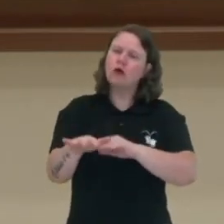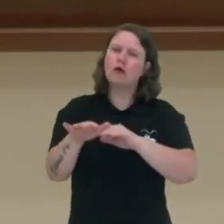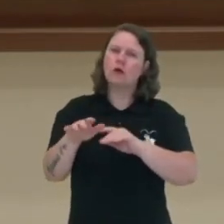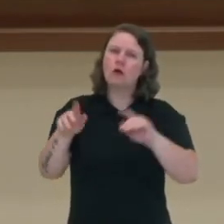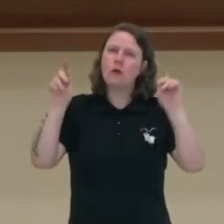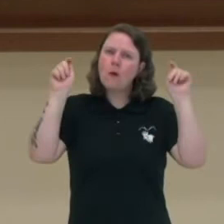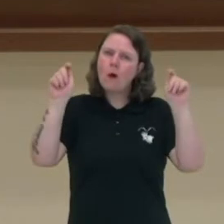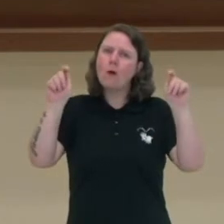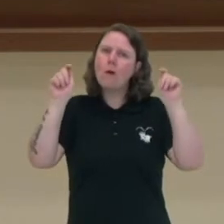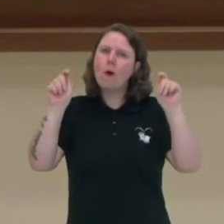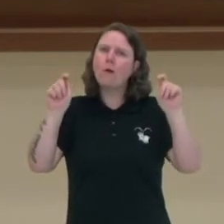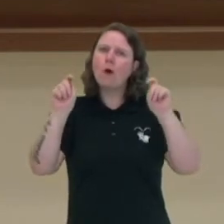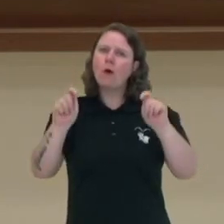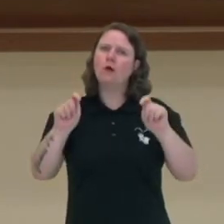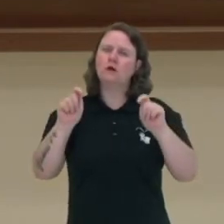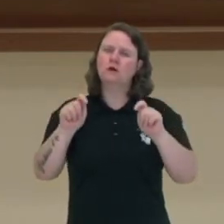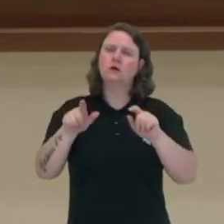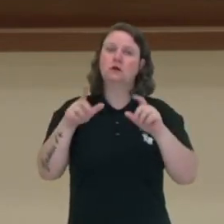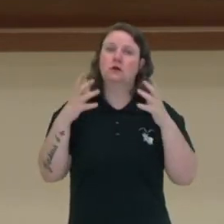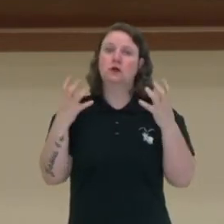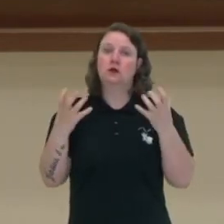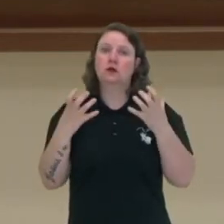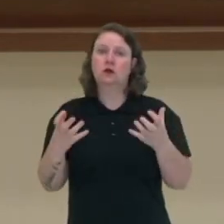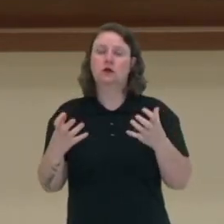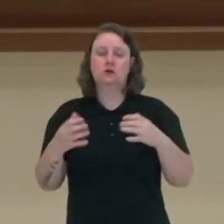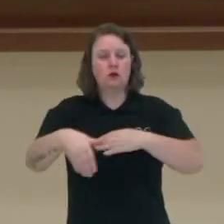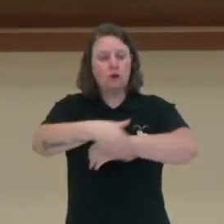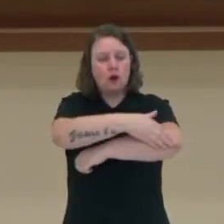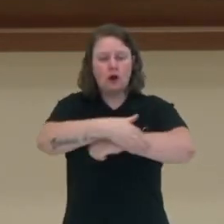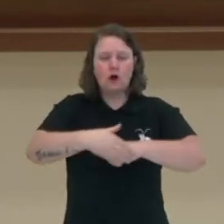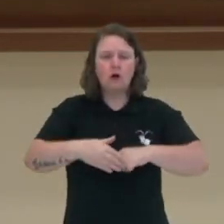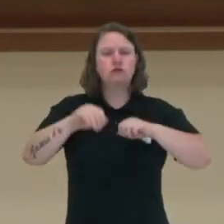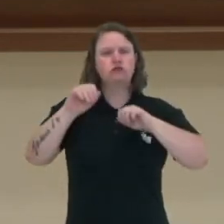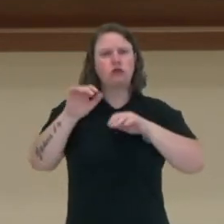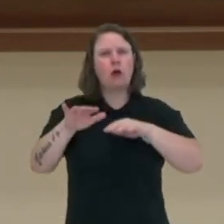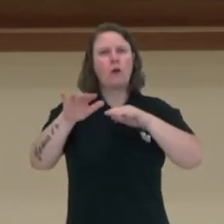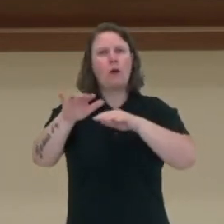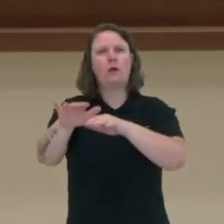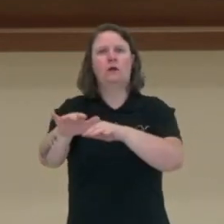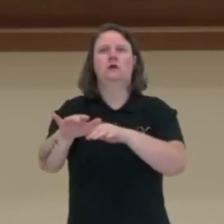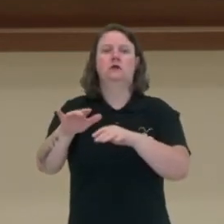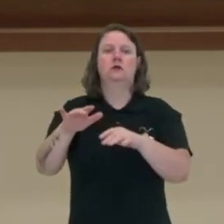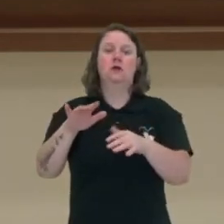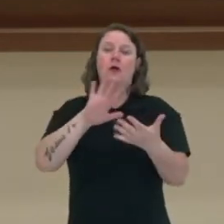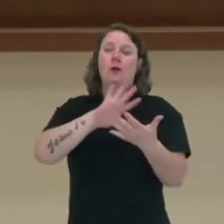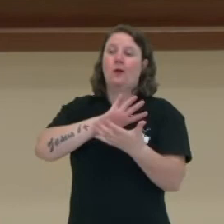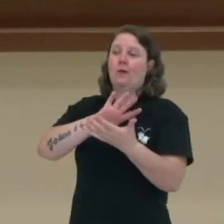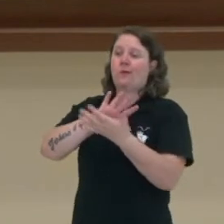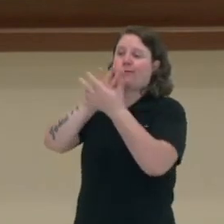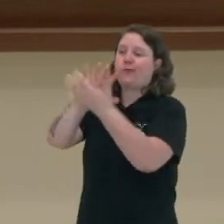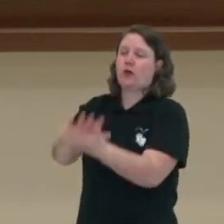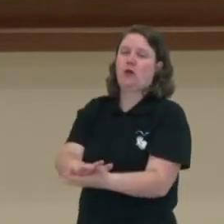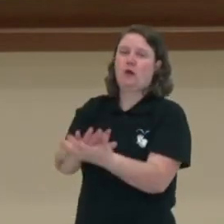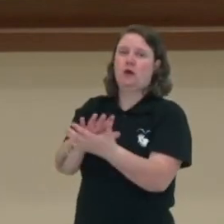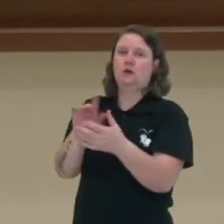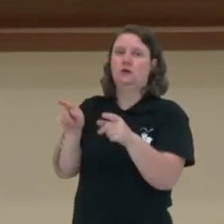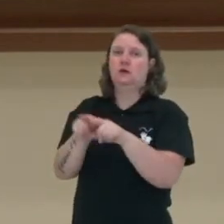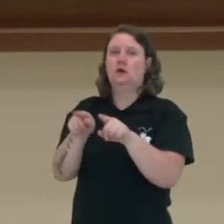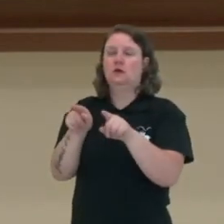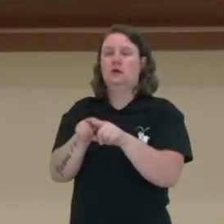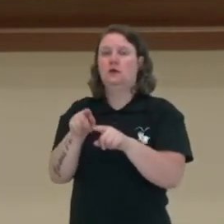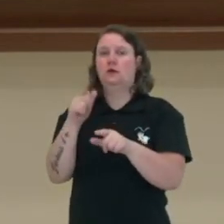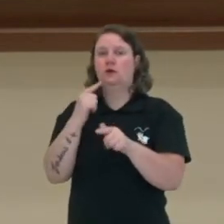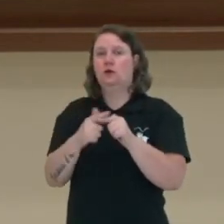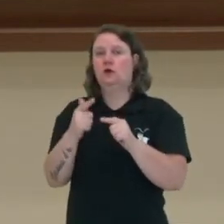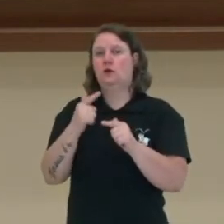esse debate e que colocou-se nas ruas e também foi fortemente reprimido, dando origem até uma situação do poder